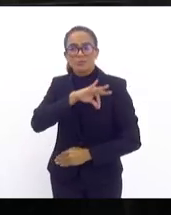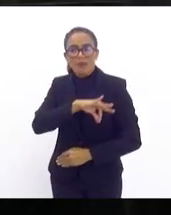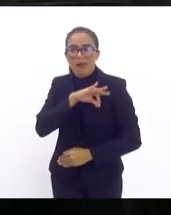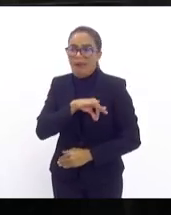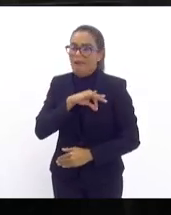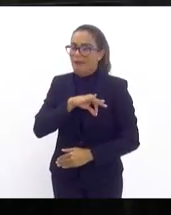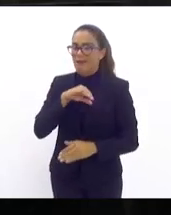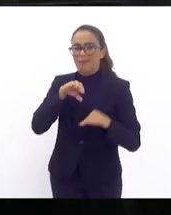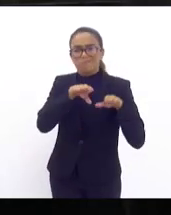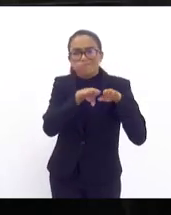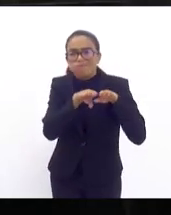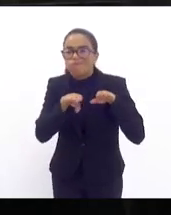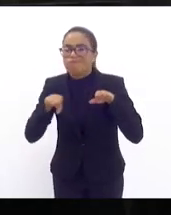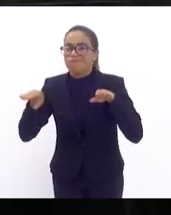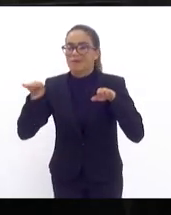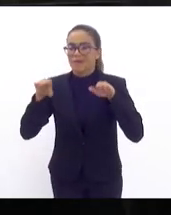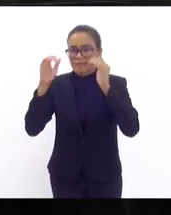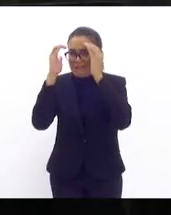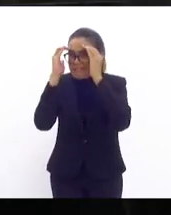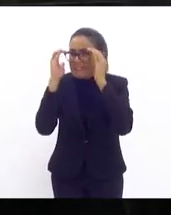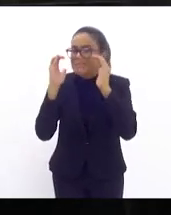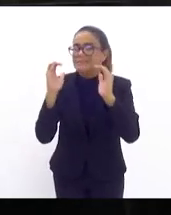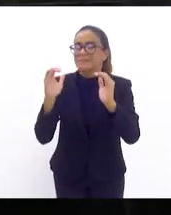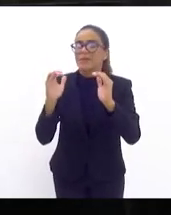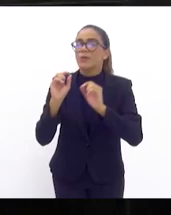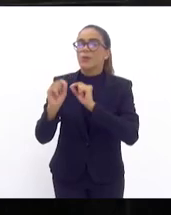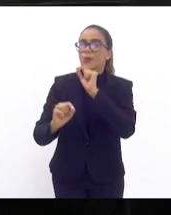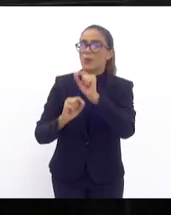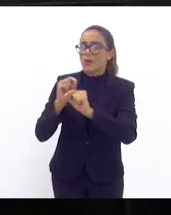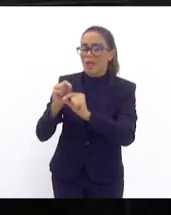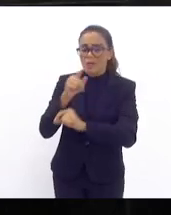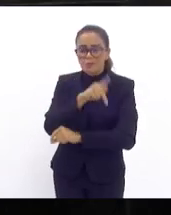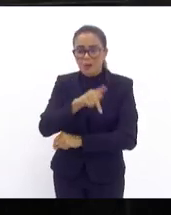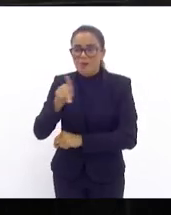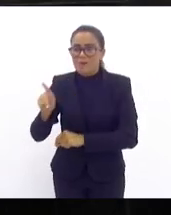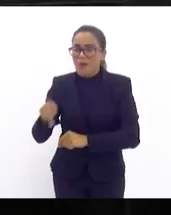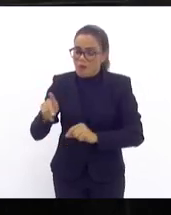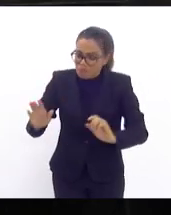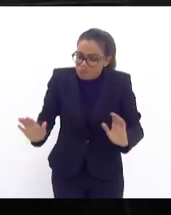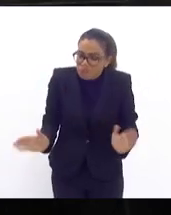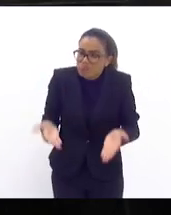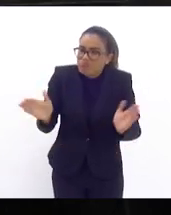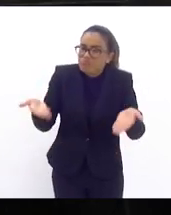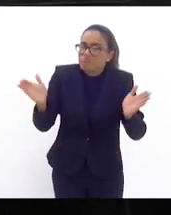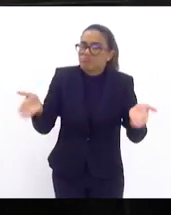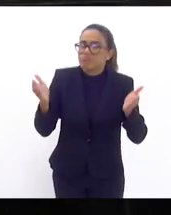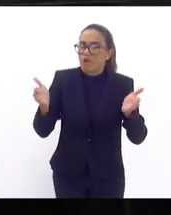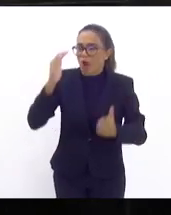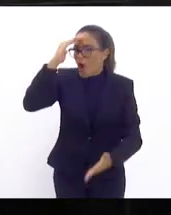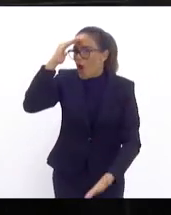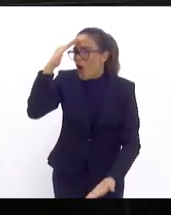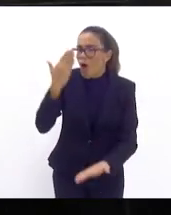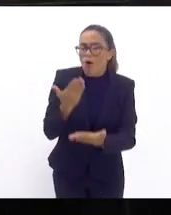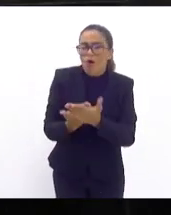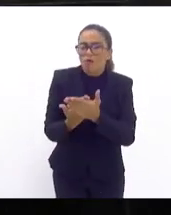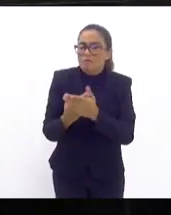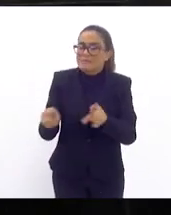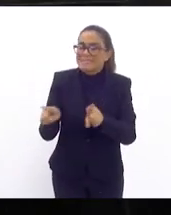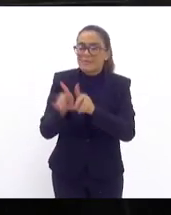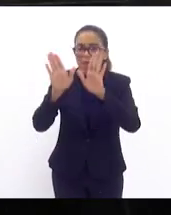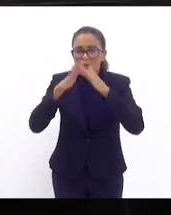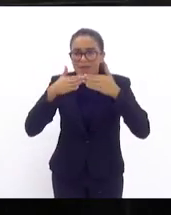Isso é fundamental para devolver aos nossos professores a motivação, a confiança, o